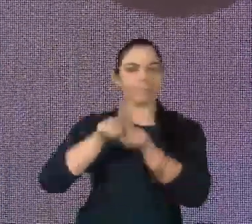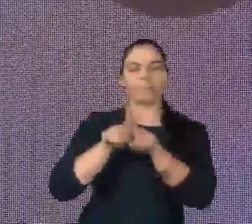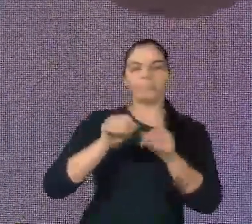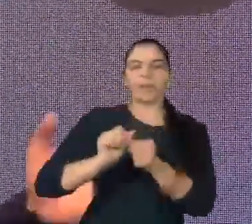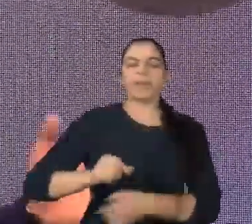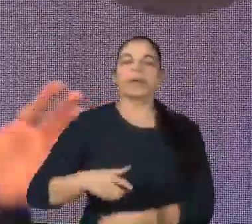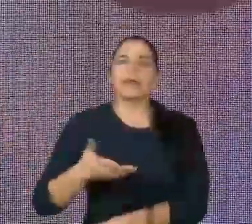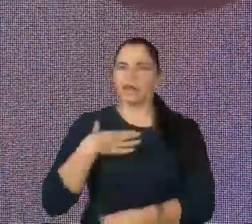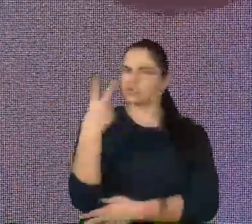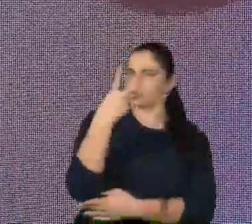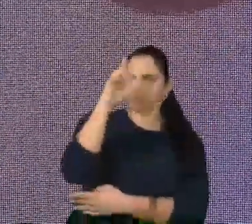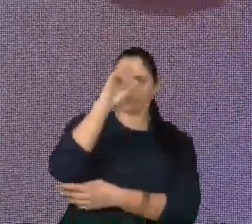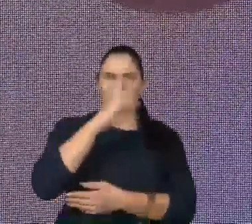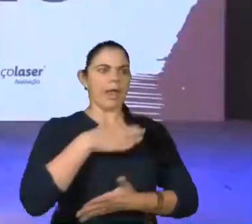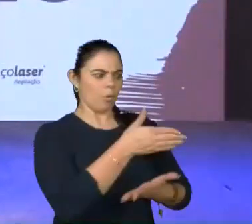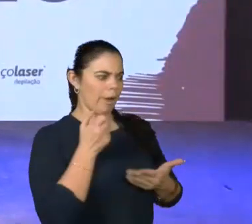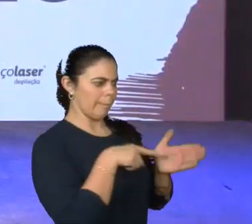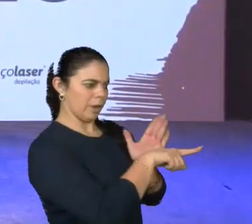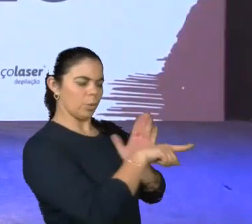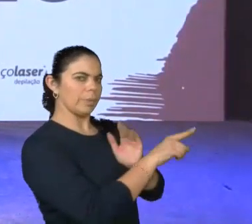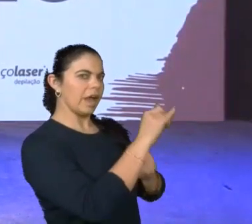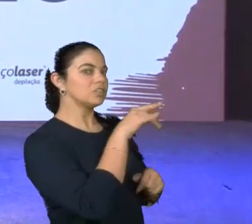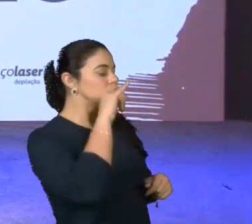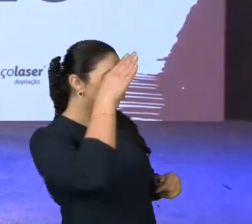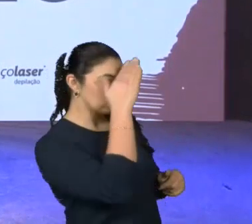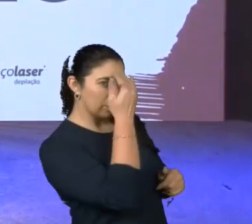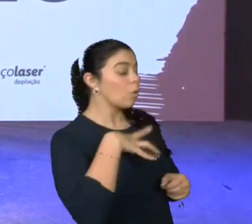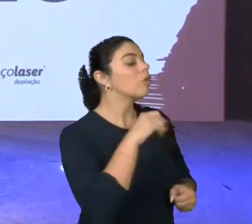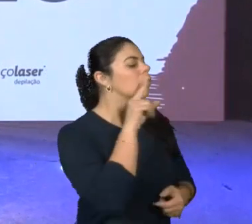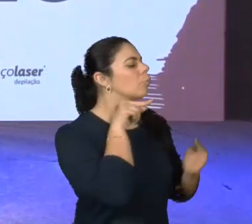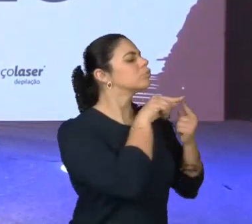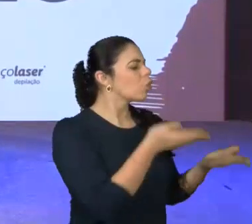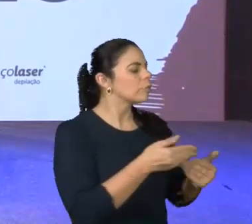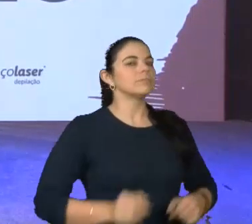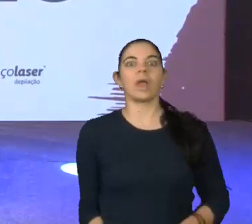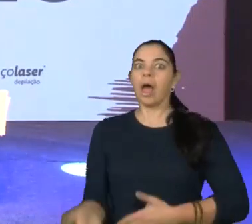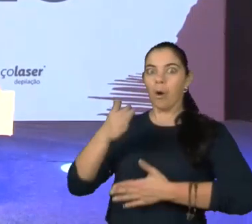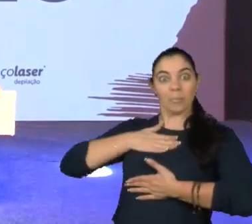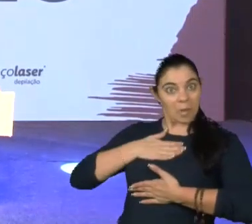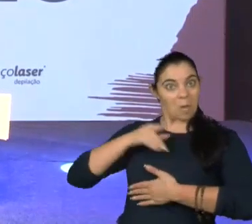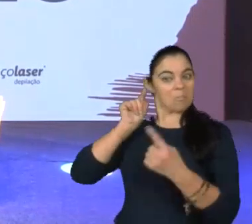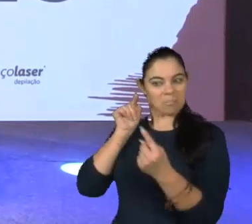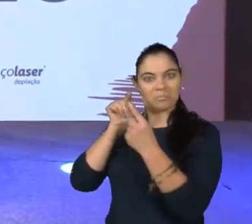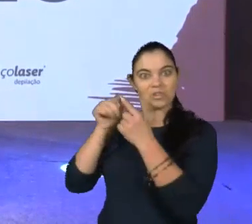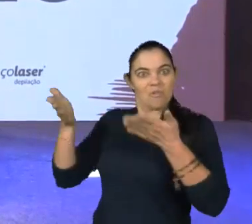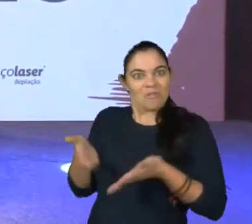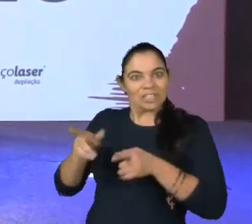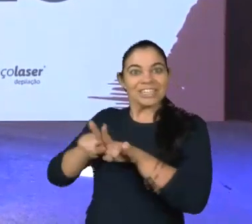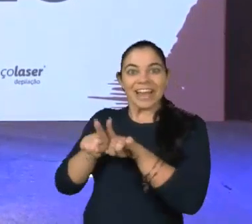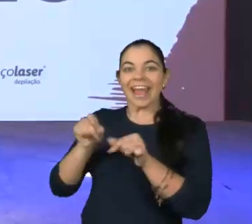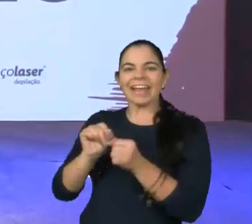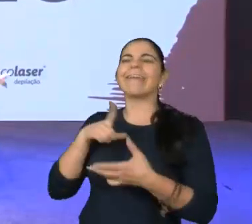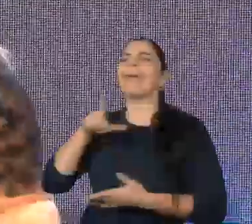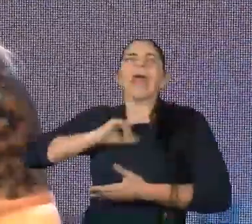segundo dia. Eu quero te perguntar, Juliana, qual é a sua intenção do dia para hoje? Uau! A minha intenção do dia hoje é que possamos,